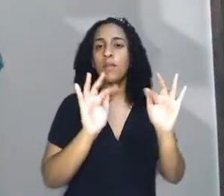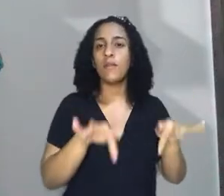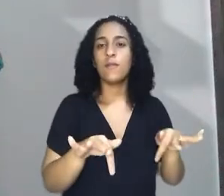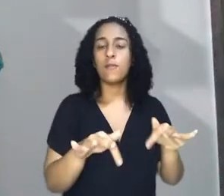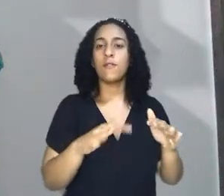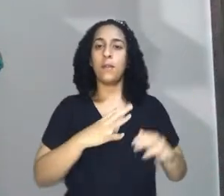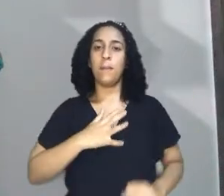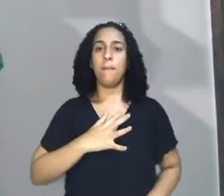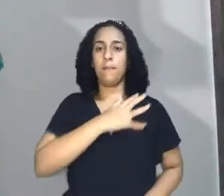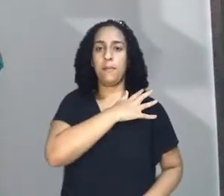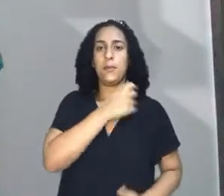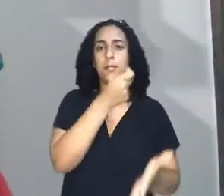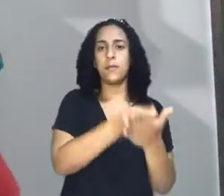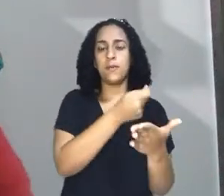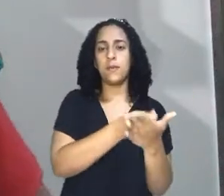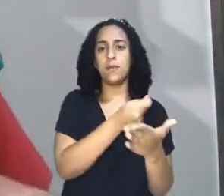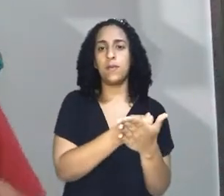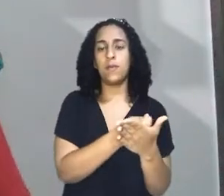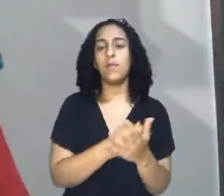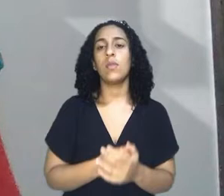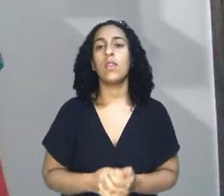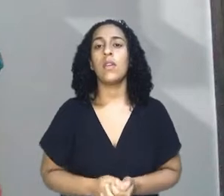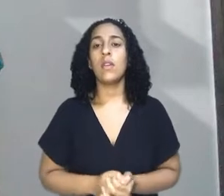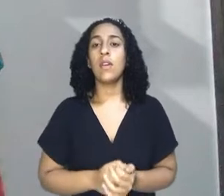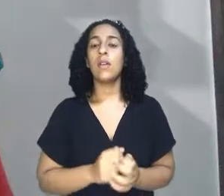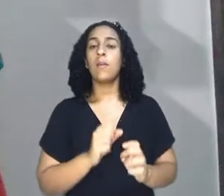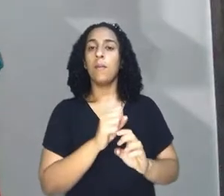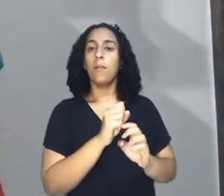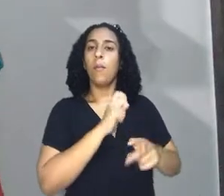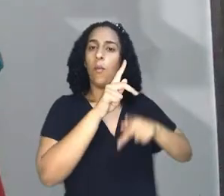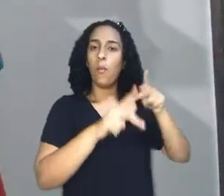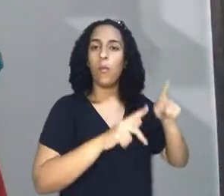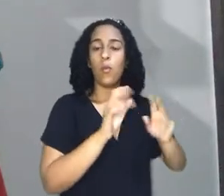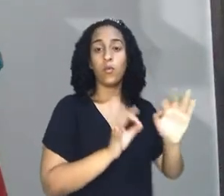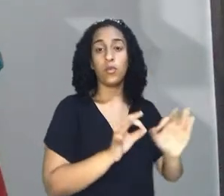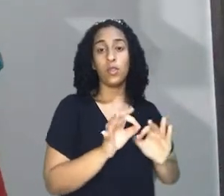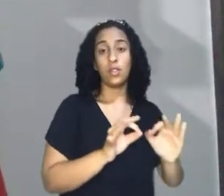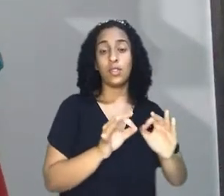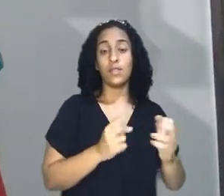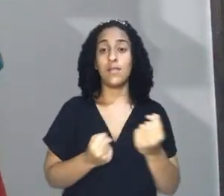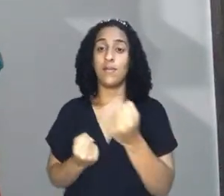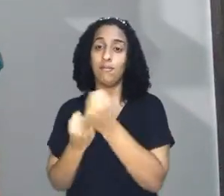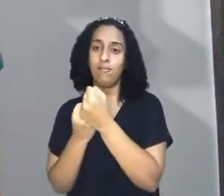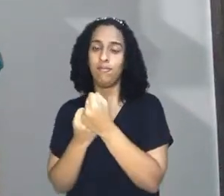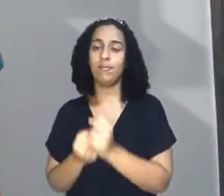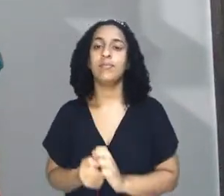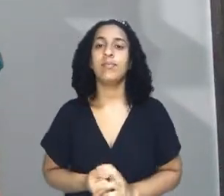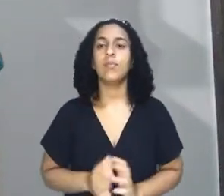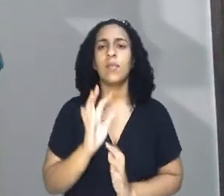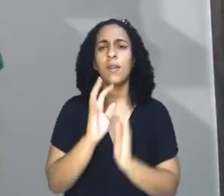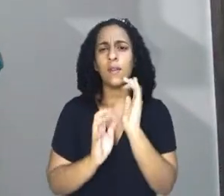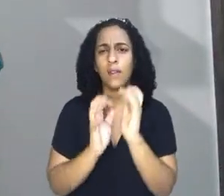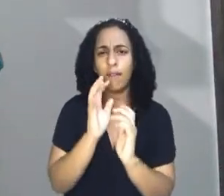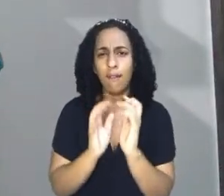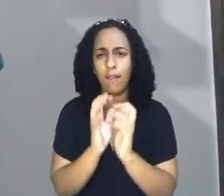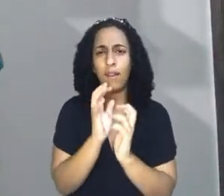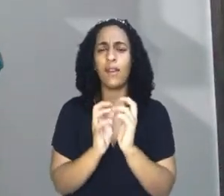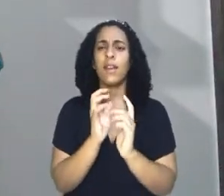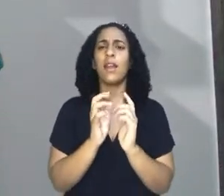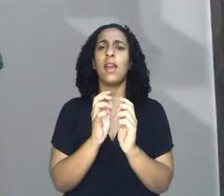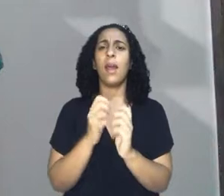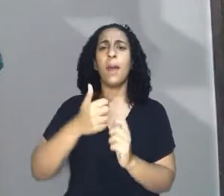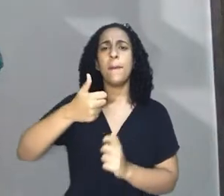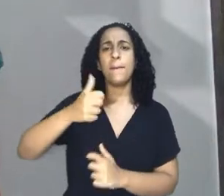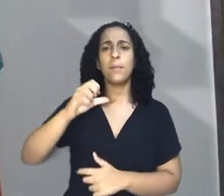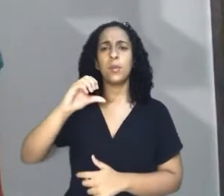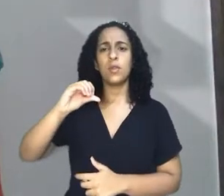militar forçado, fizeram com que essa população se organizasse em luta pela independência. Guerra esta, que perdurou de